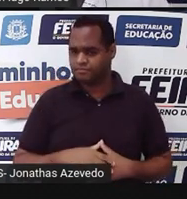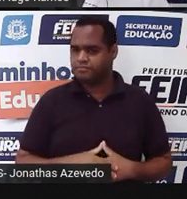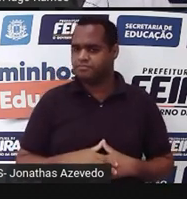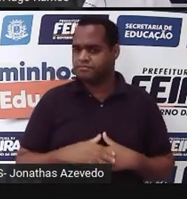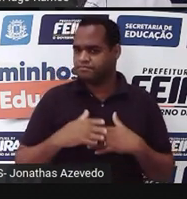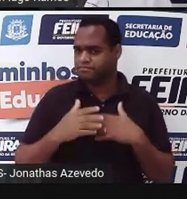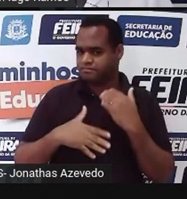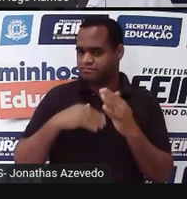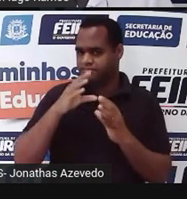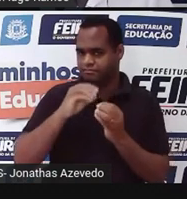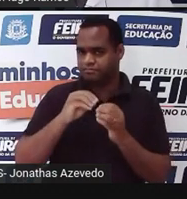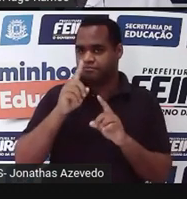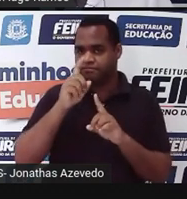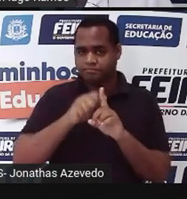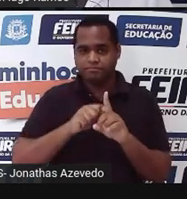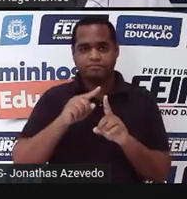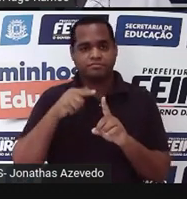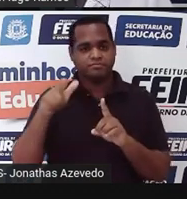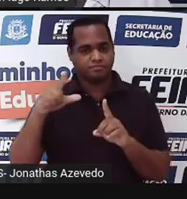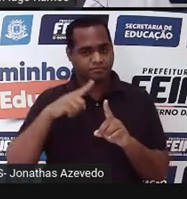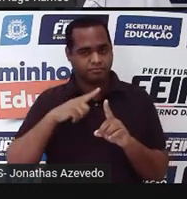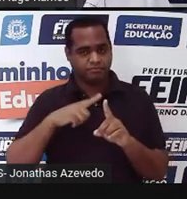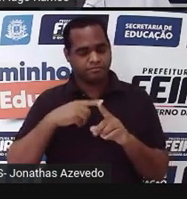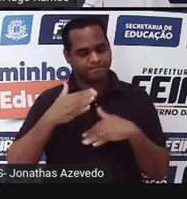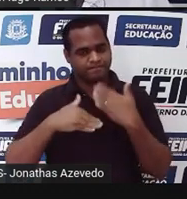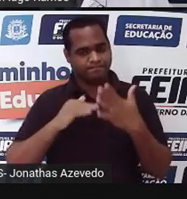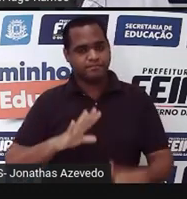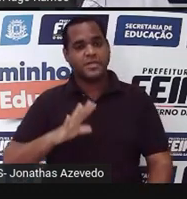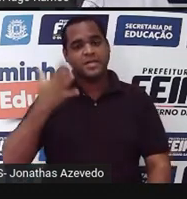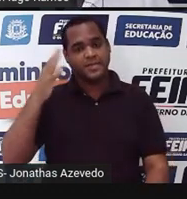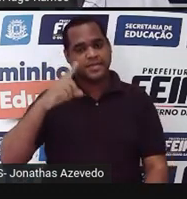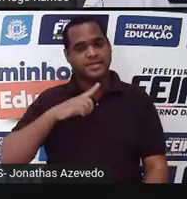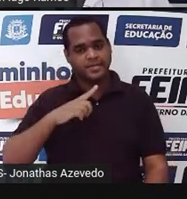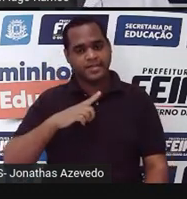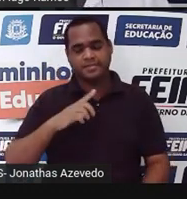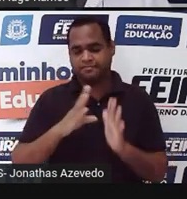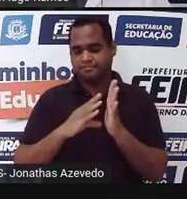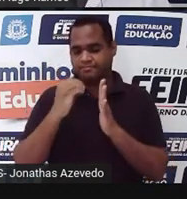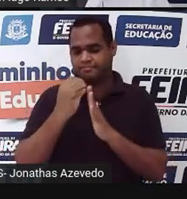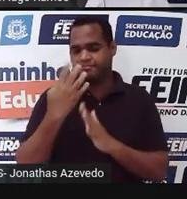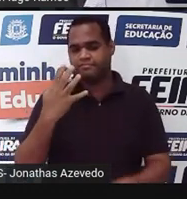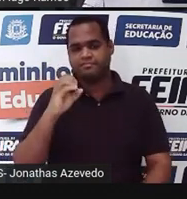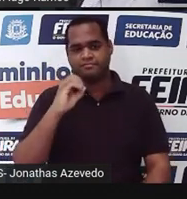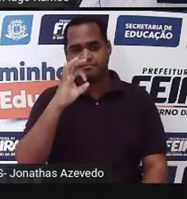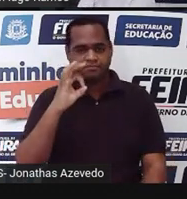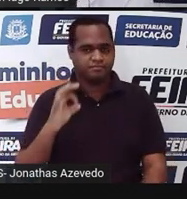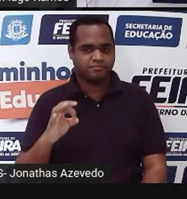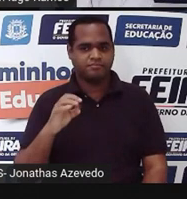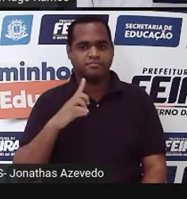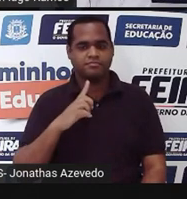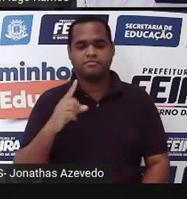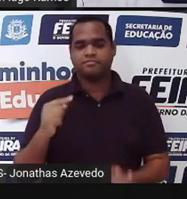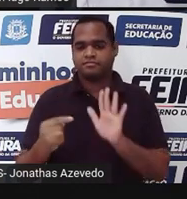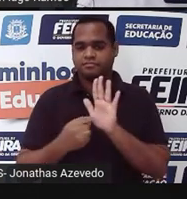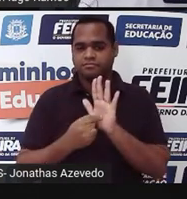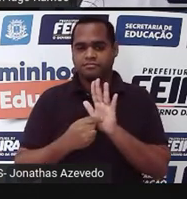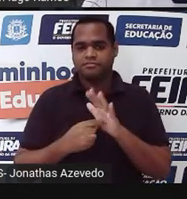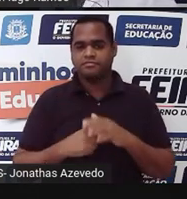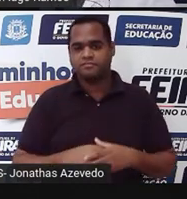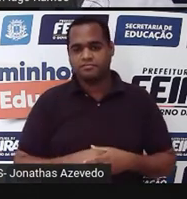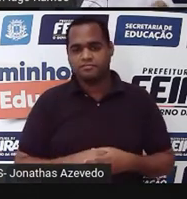Contudo, no mês seguinte, sofreu mais um acréscimo de 40%, ponto. Vamos entender aqui.